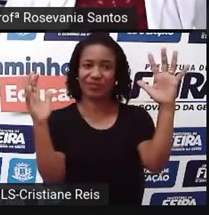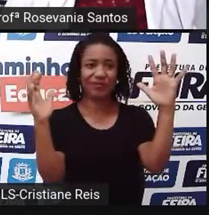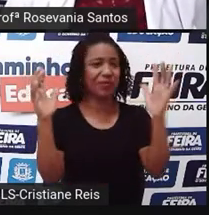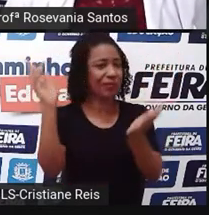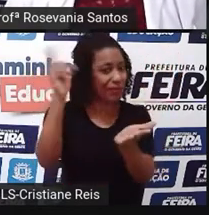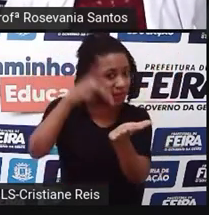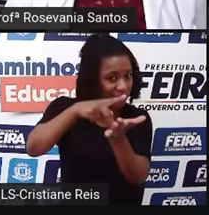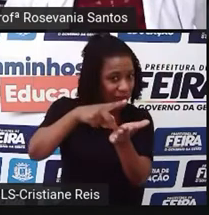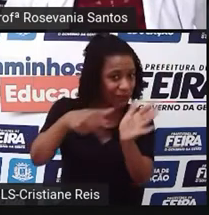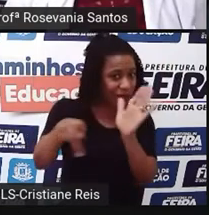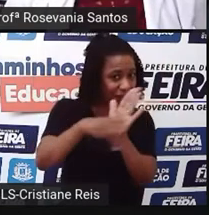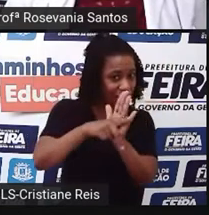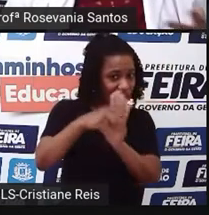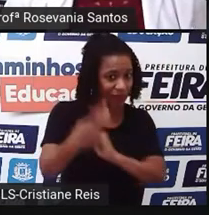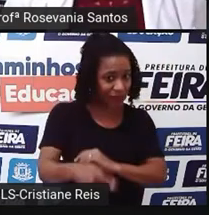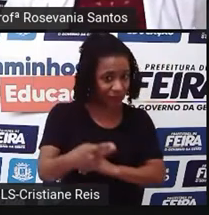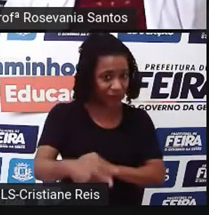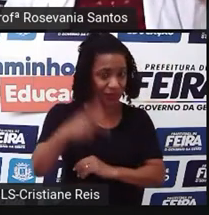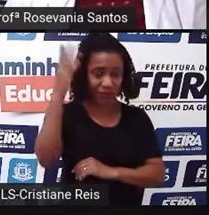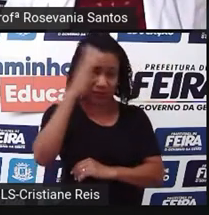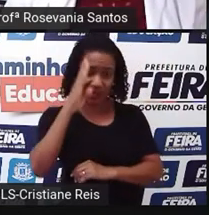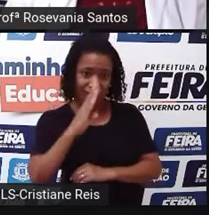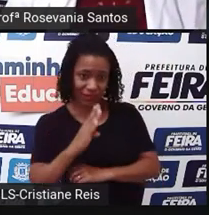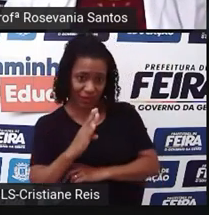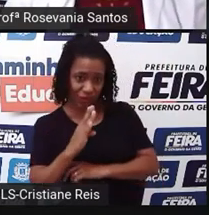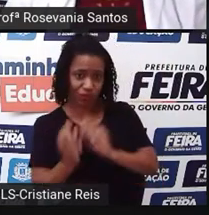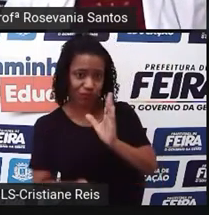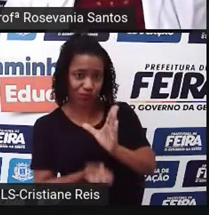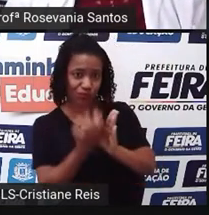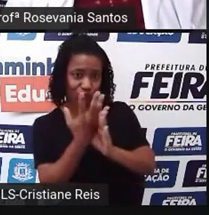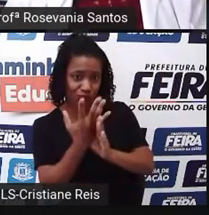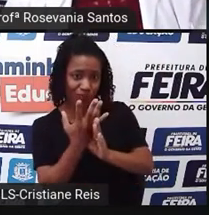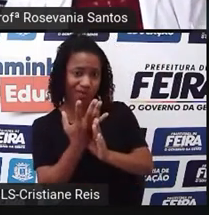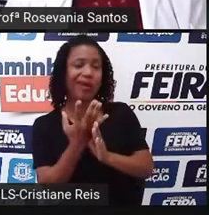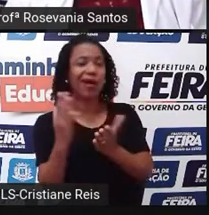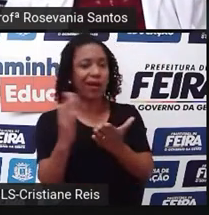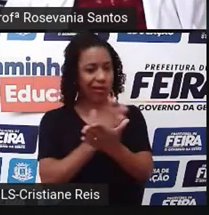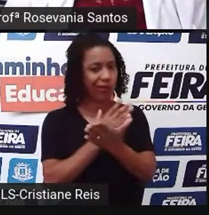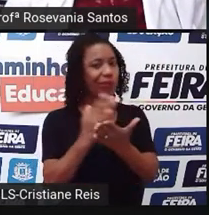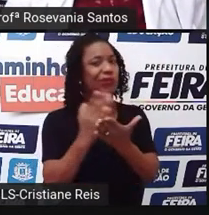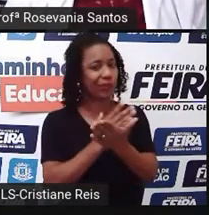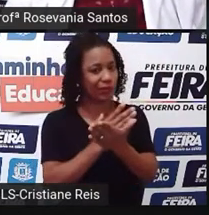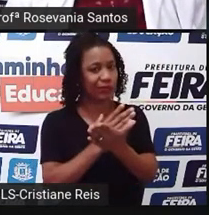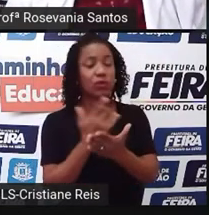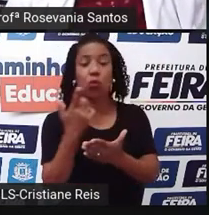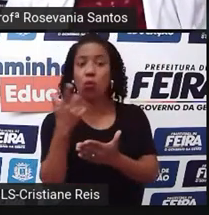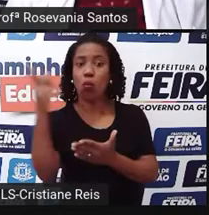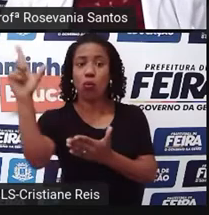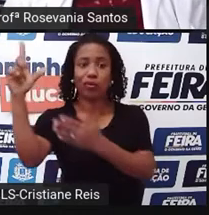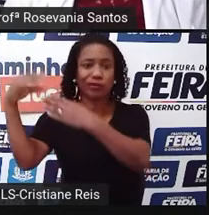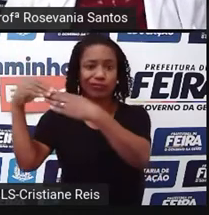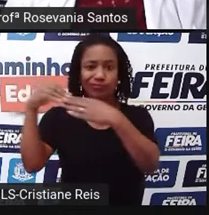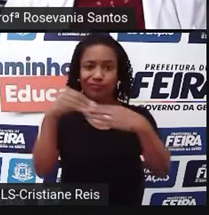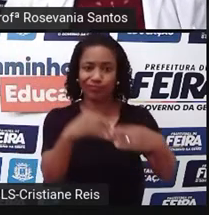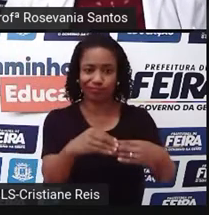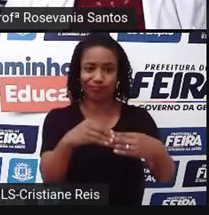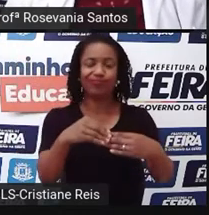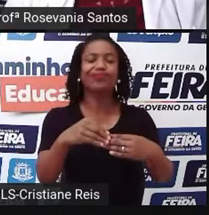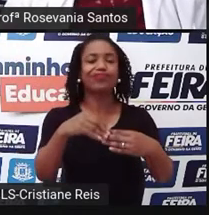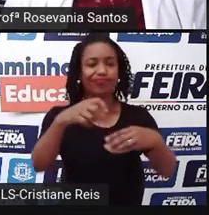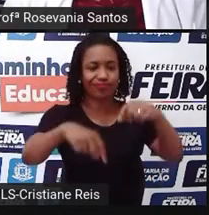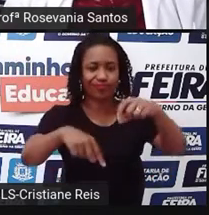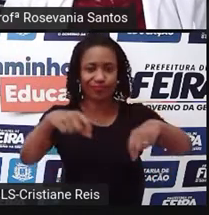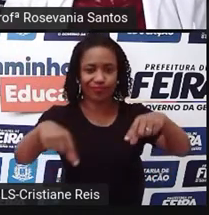Vegetação nativa, seja, aquela dali, né? Que nasceu no nosso espaço aqui, naturalmente, sem nenhum homem precisar ter plantado